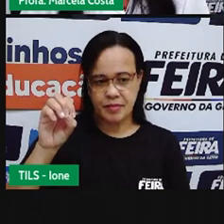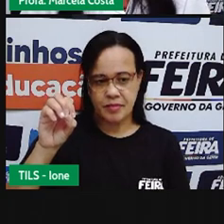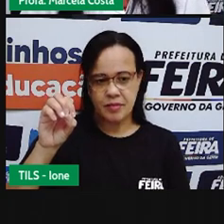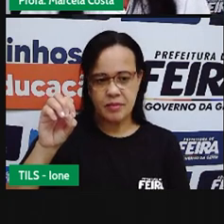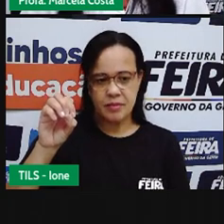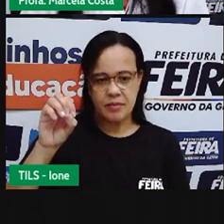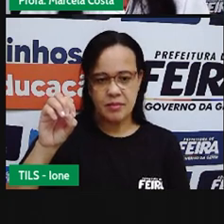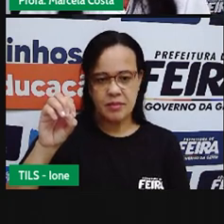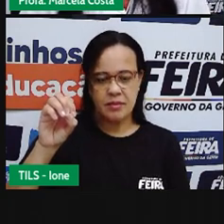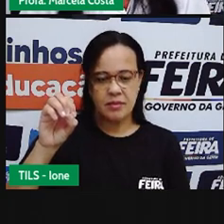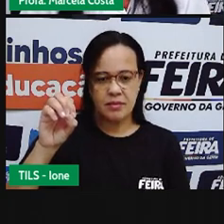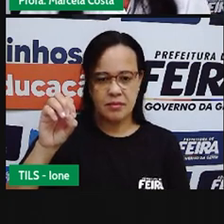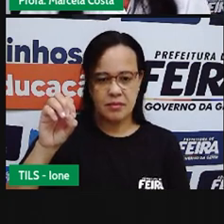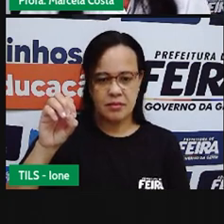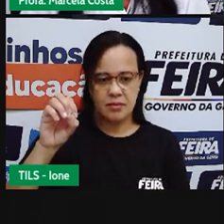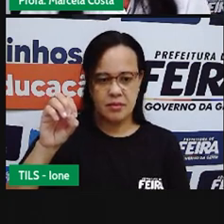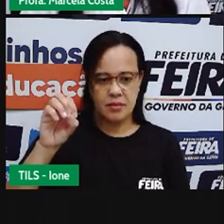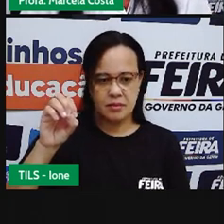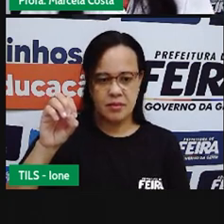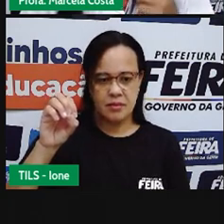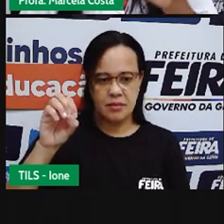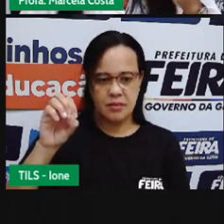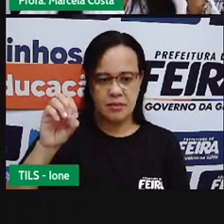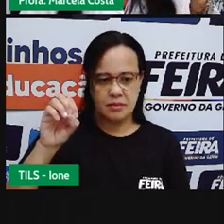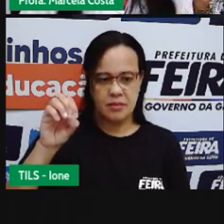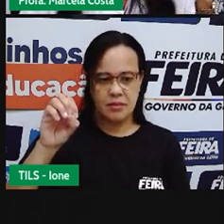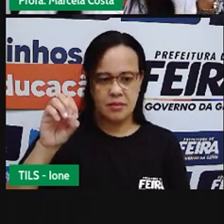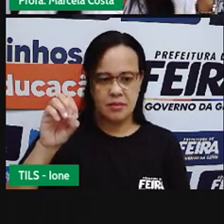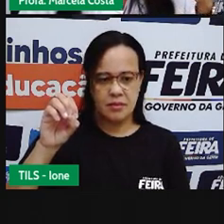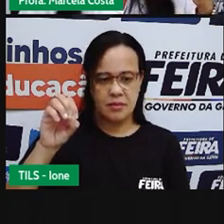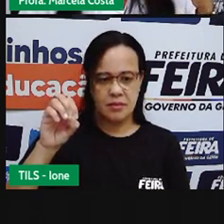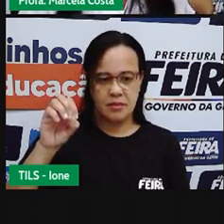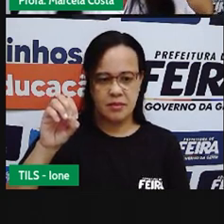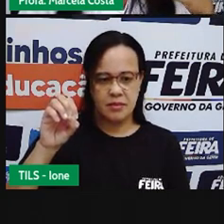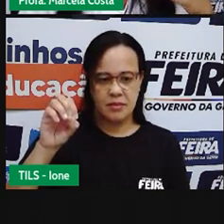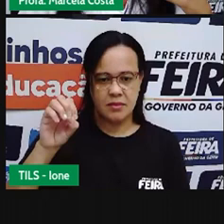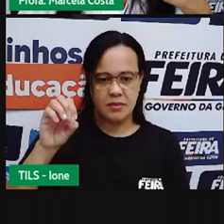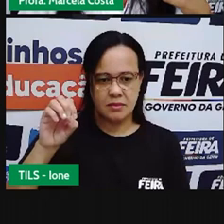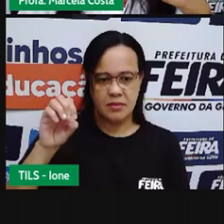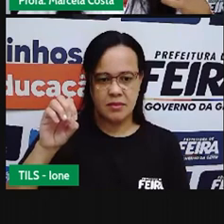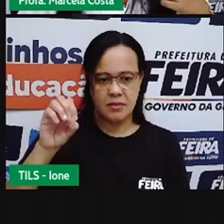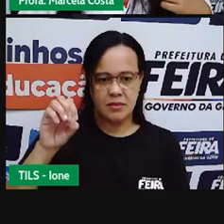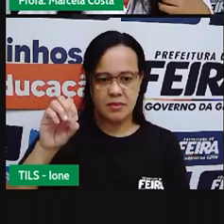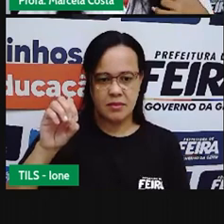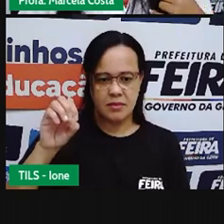Venho aqui. Puxando o traçado pro lado esquerdo. Desceu.